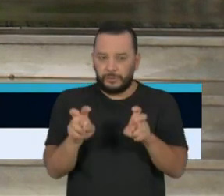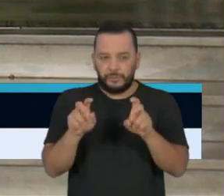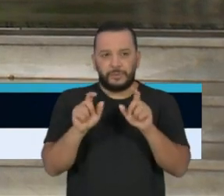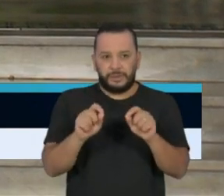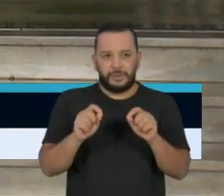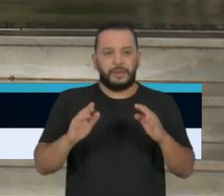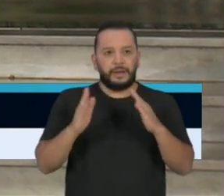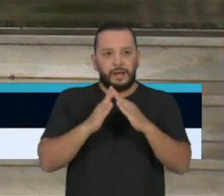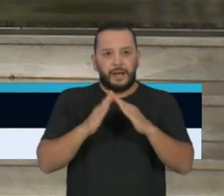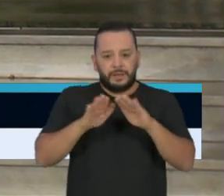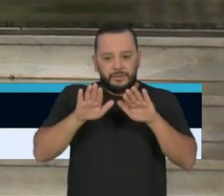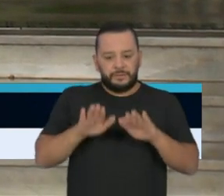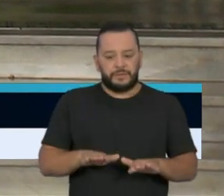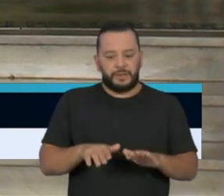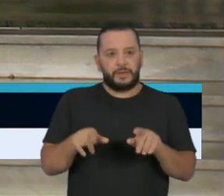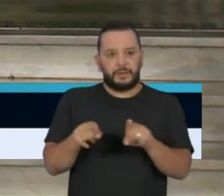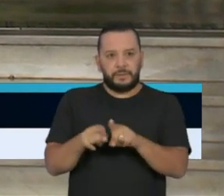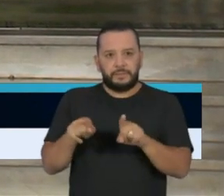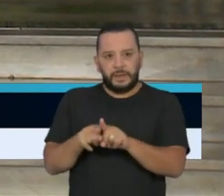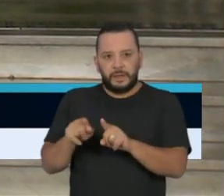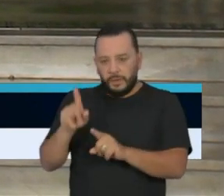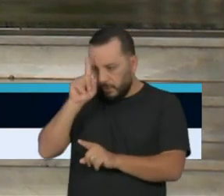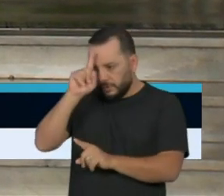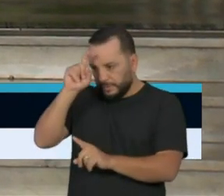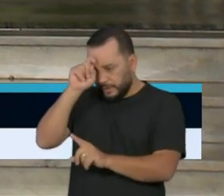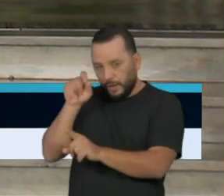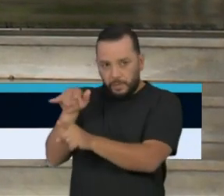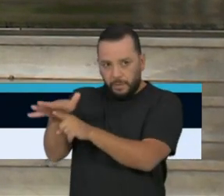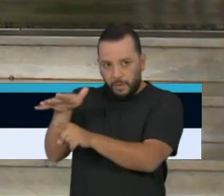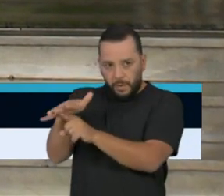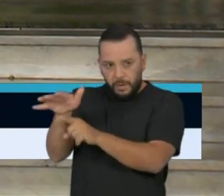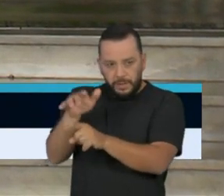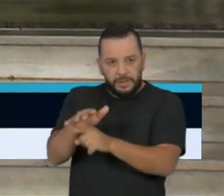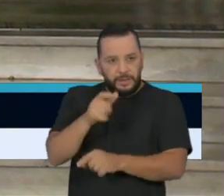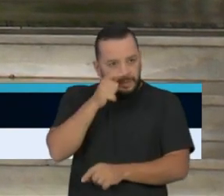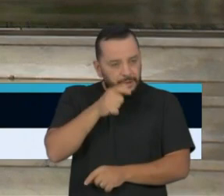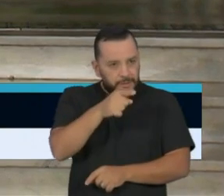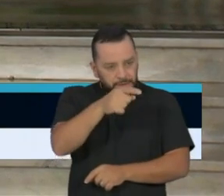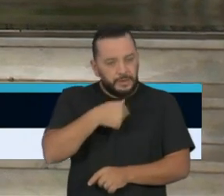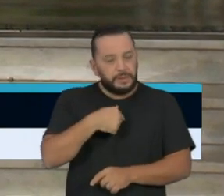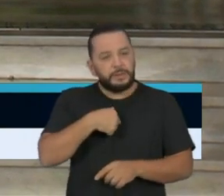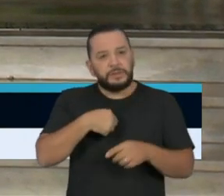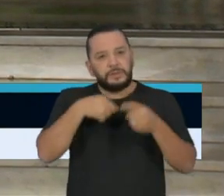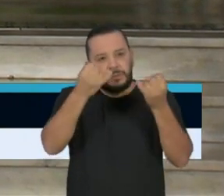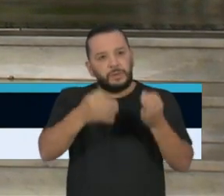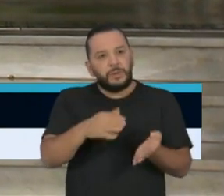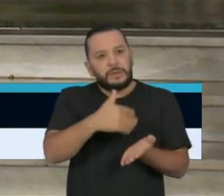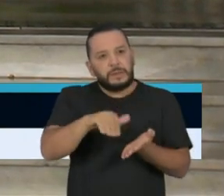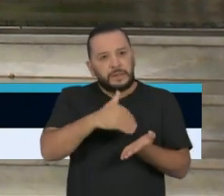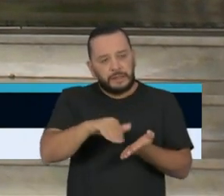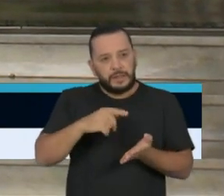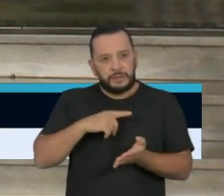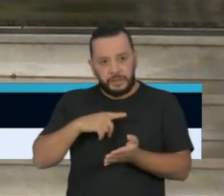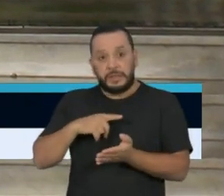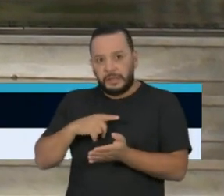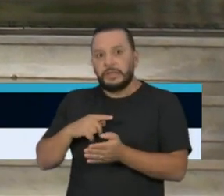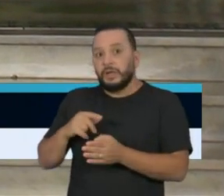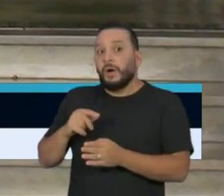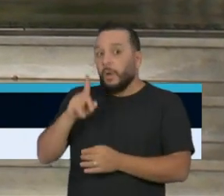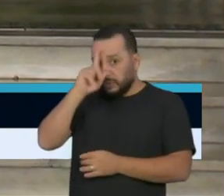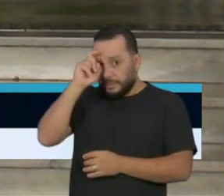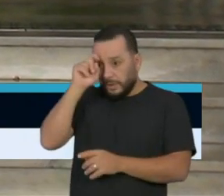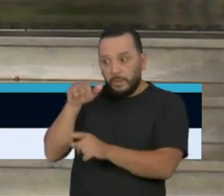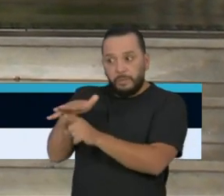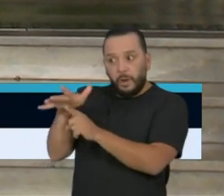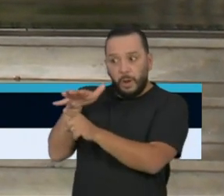mais ocupação de hospitais. Interessante a fala do secretário de que já há uma pressão nos hospitais e, já a partir de maio,